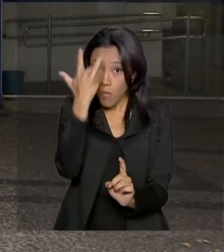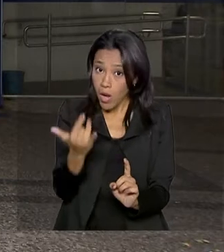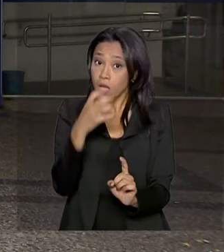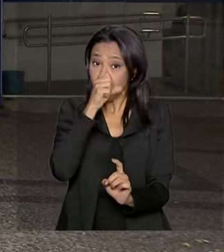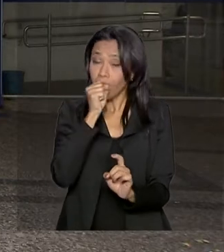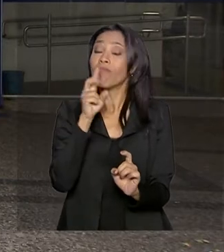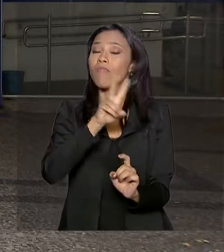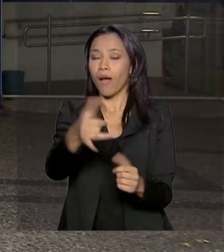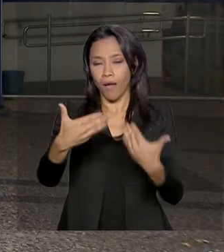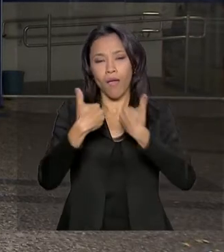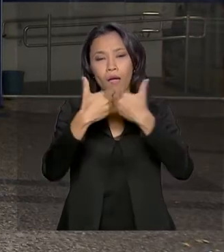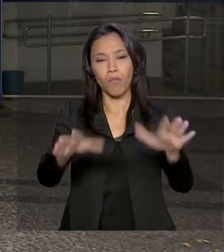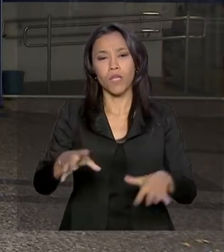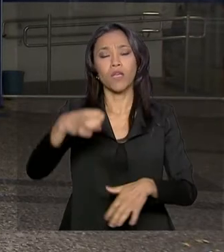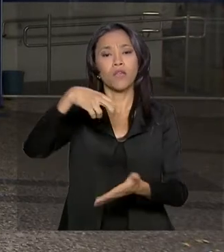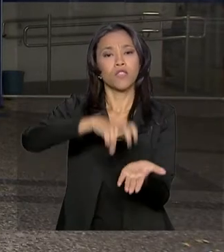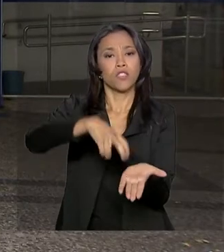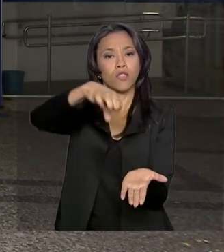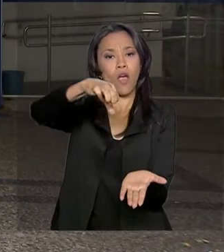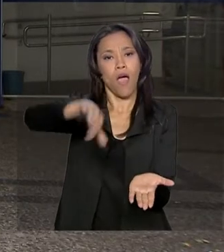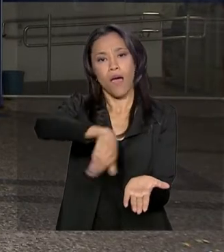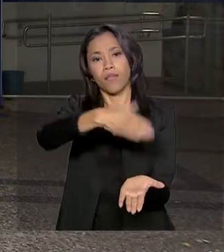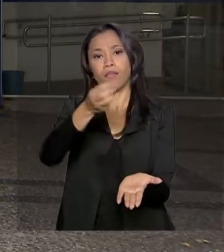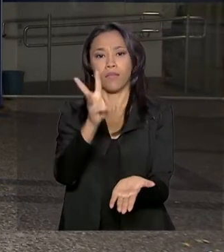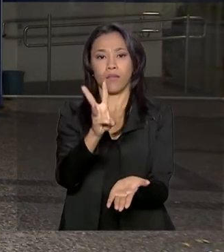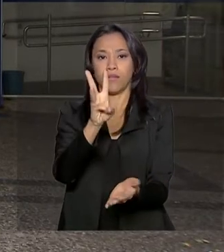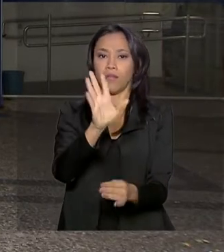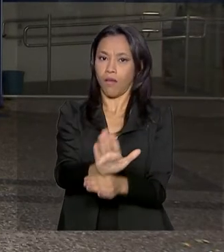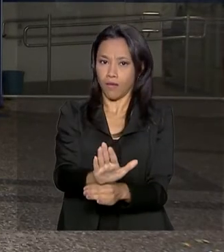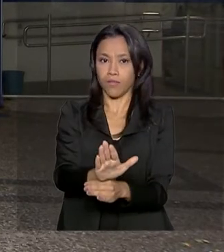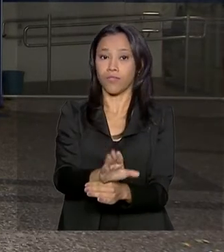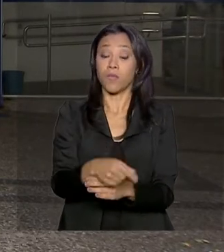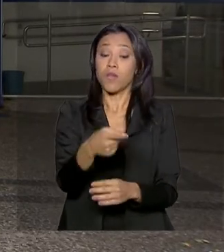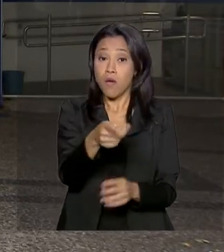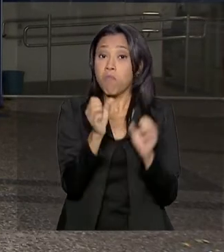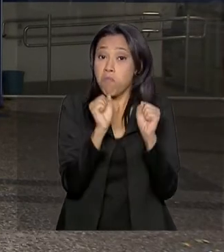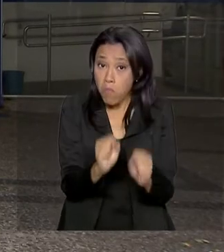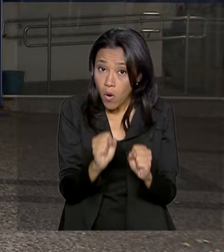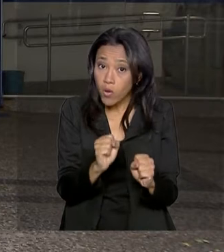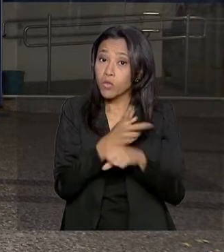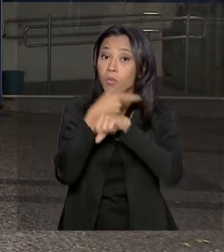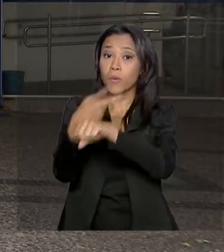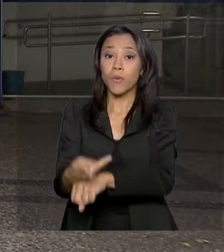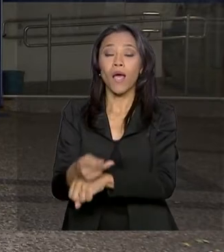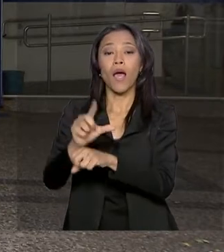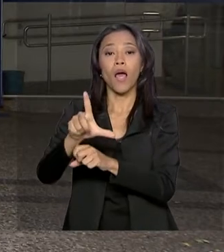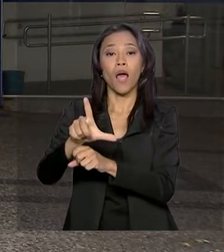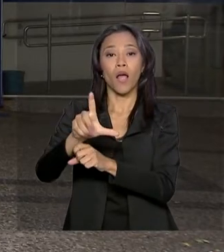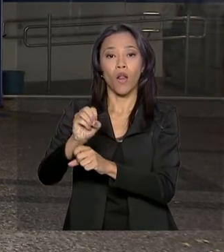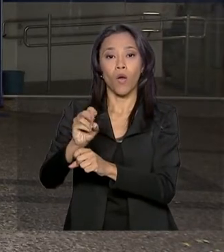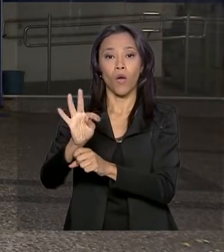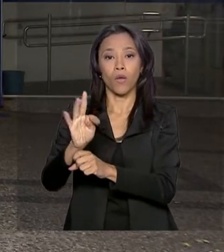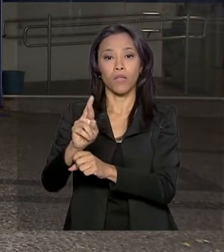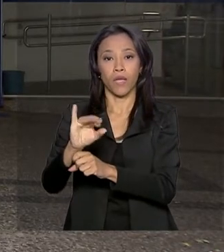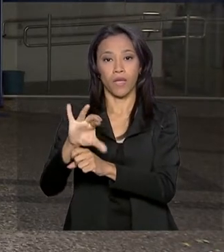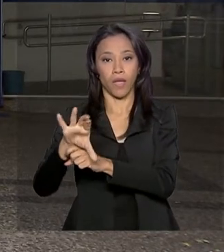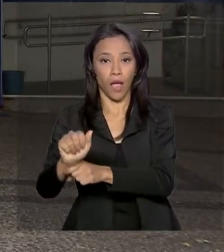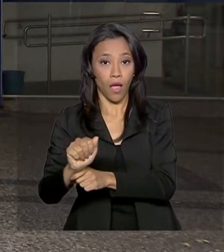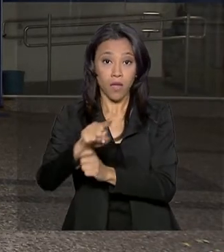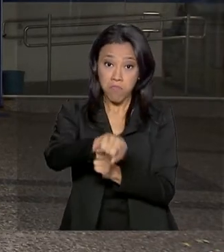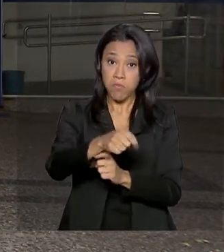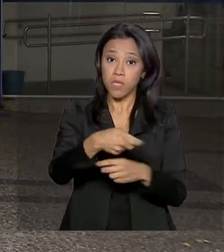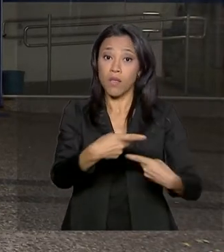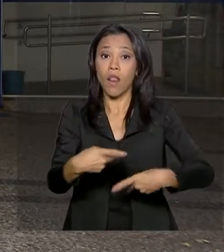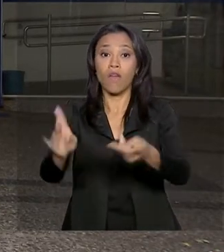também, das 9 da manhã às 3 da tarde. Saques de até 100 reais poderão ser feitos nas casas lotéricas. Importante, o trabalhador deve levar